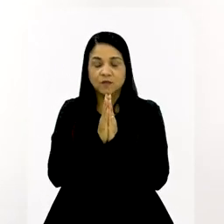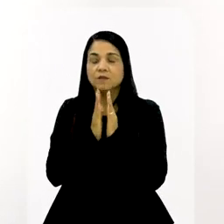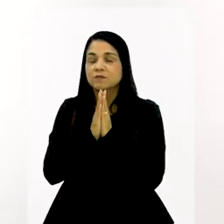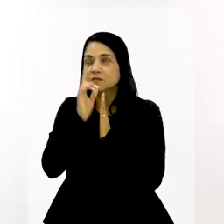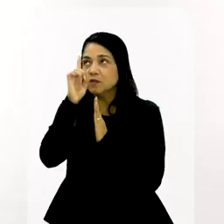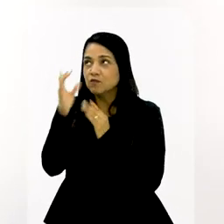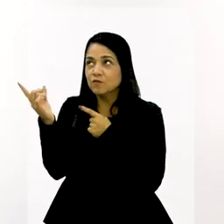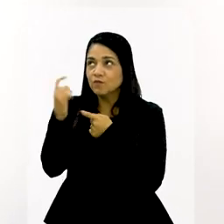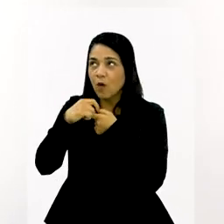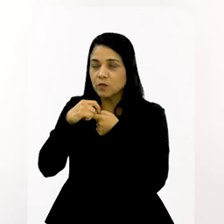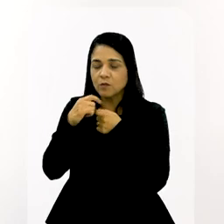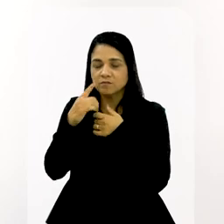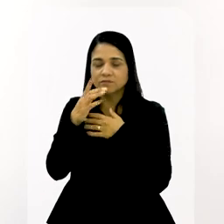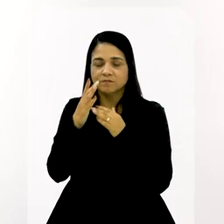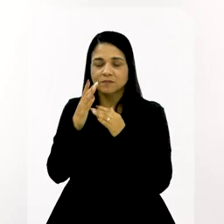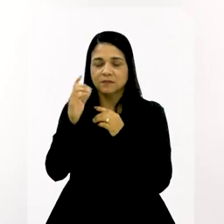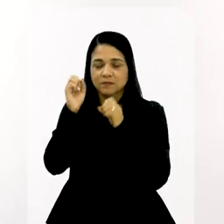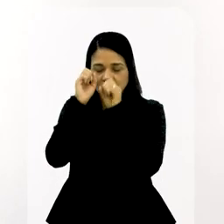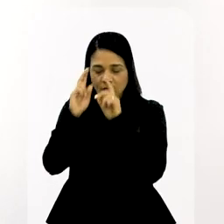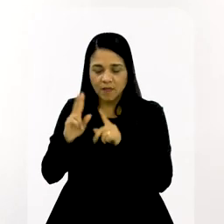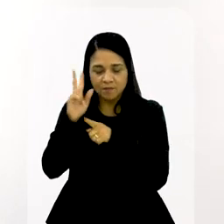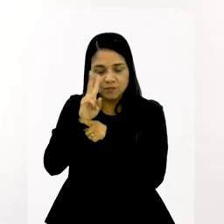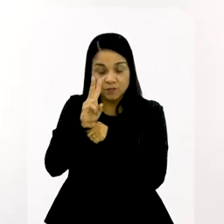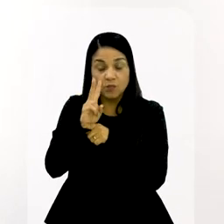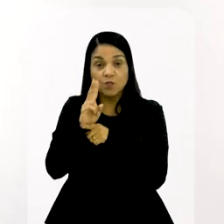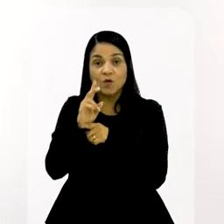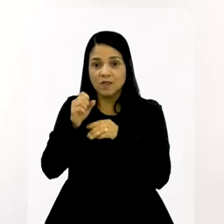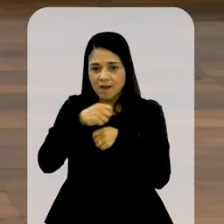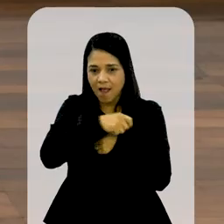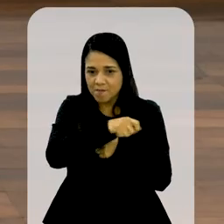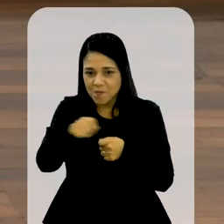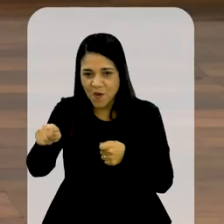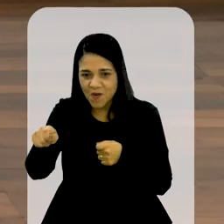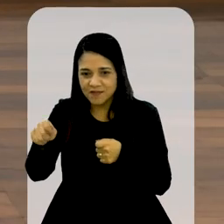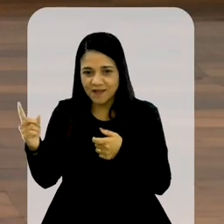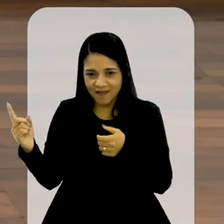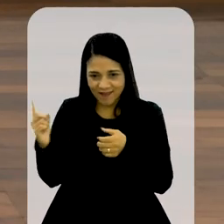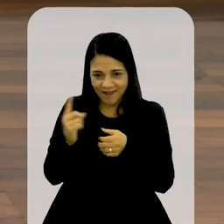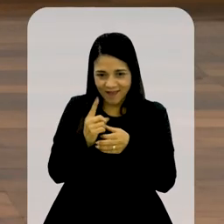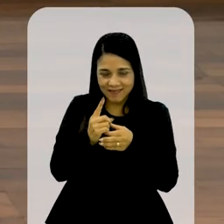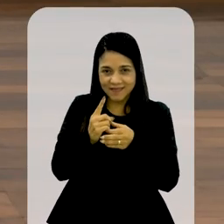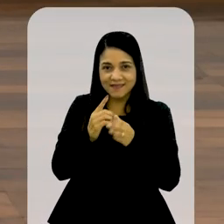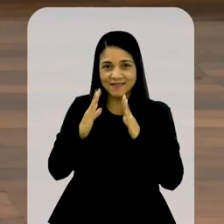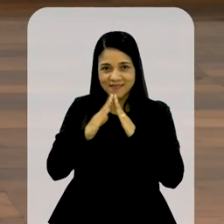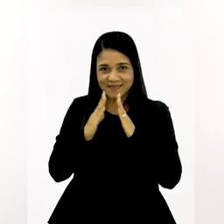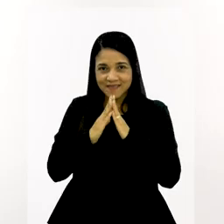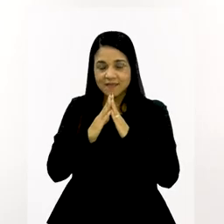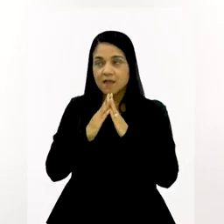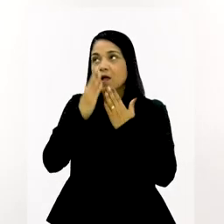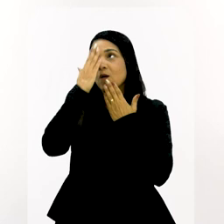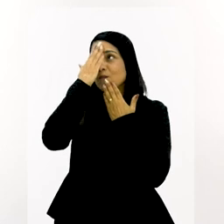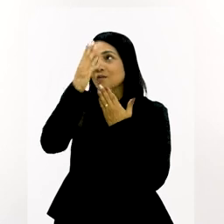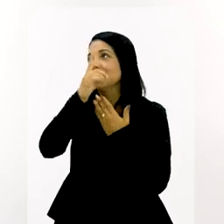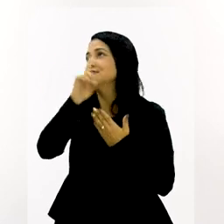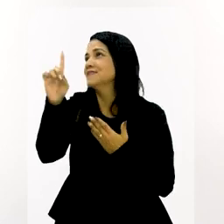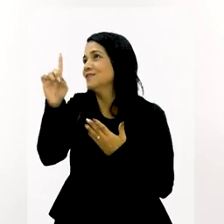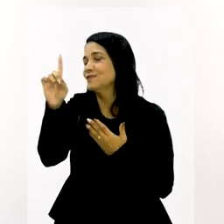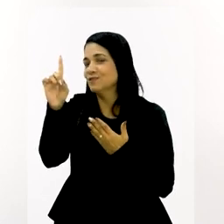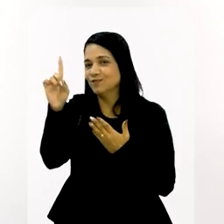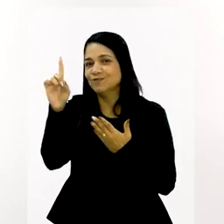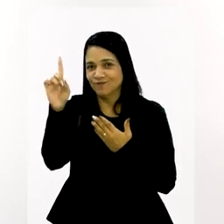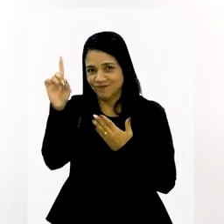a gente já está rezando. Pedindo a Deus que ele volte. E quando ele abre a porta e entra, é um